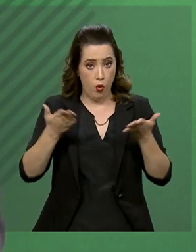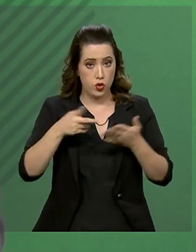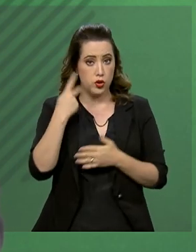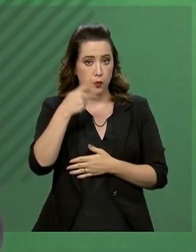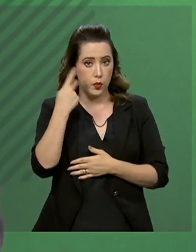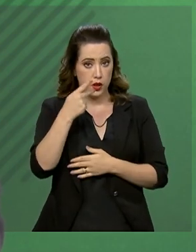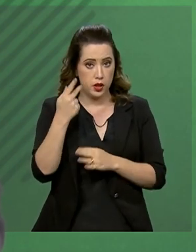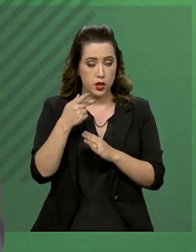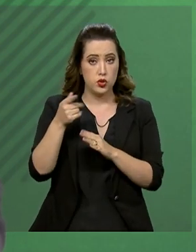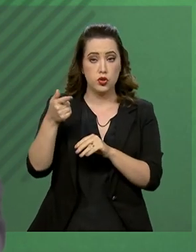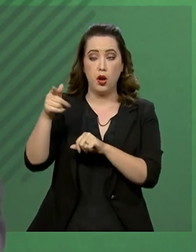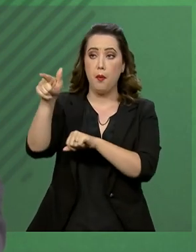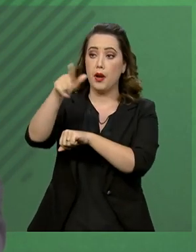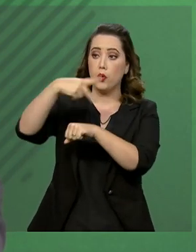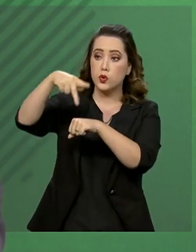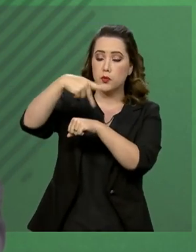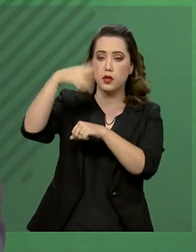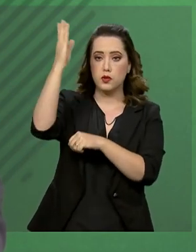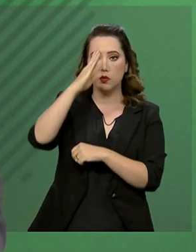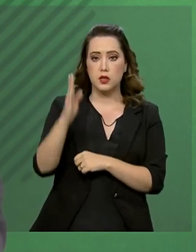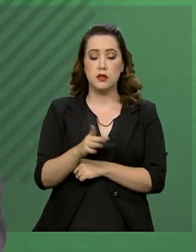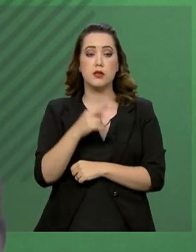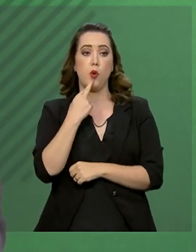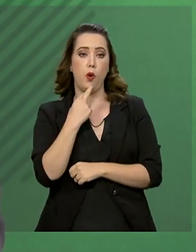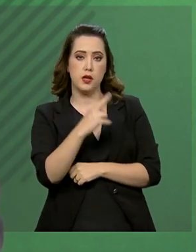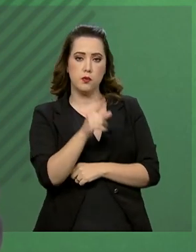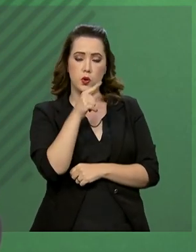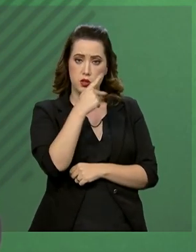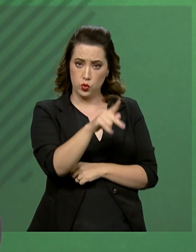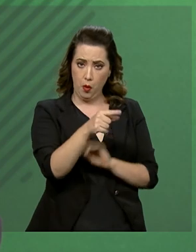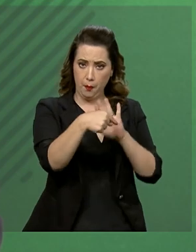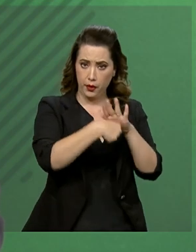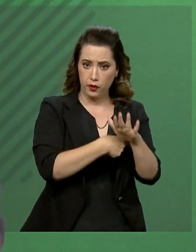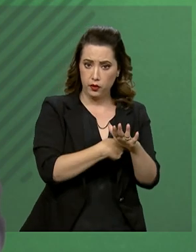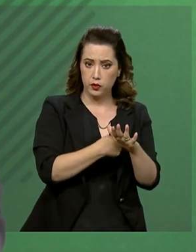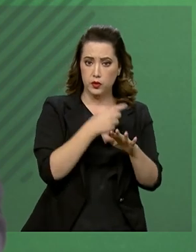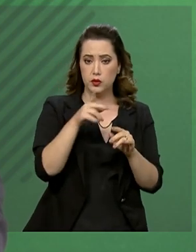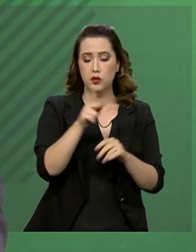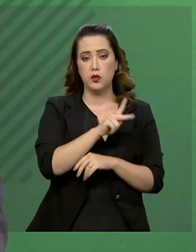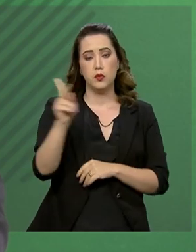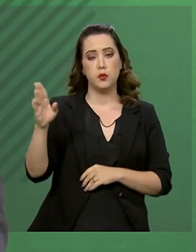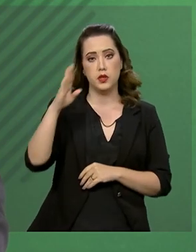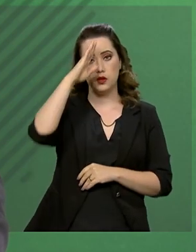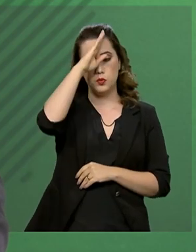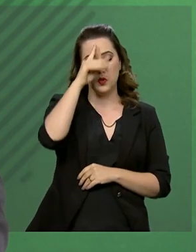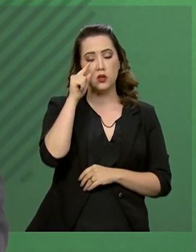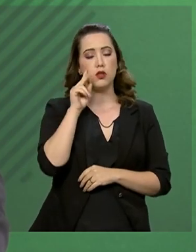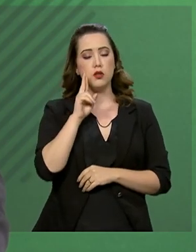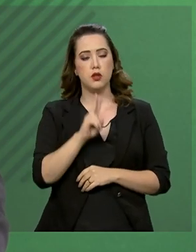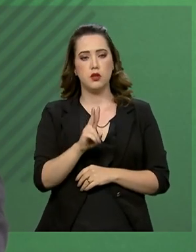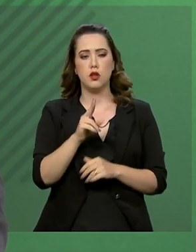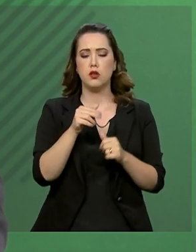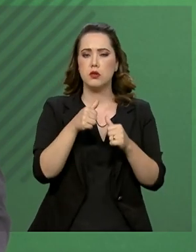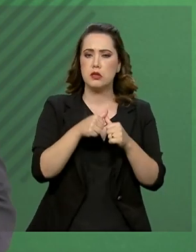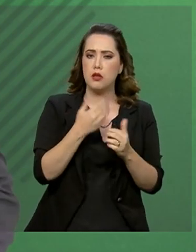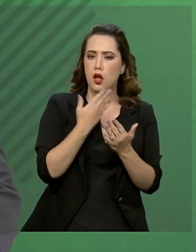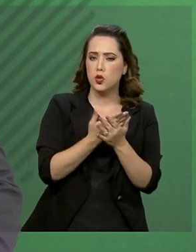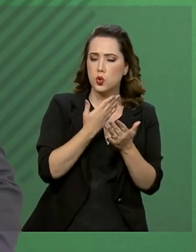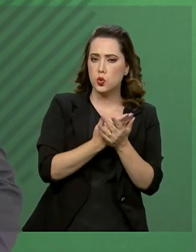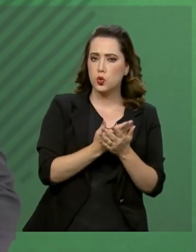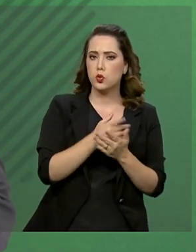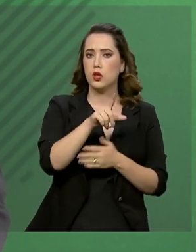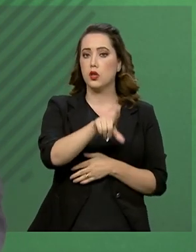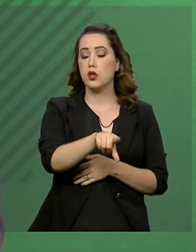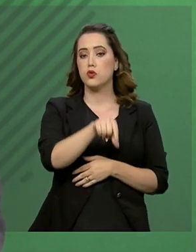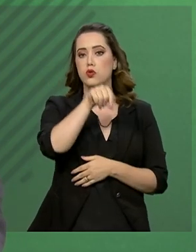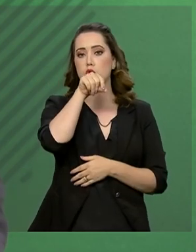Com relação especialmente à sua resposta, o presidente está ainda a avaliar a indicação